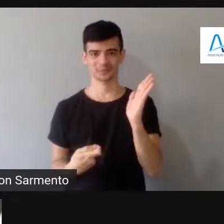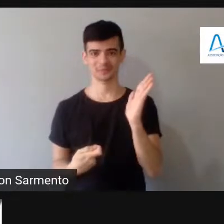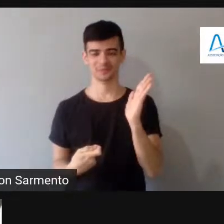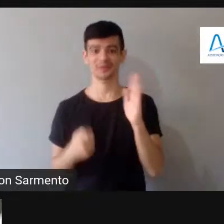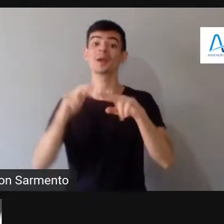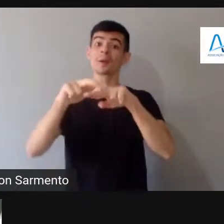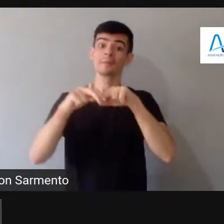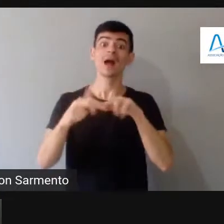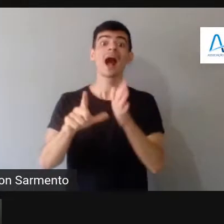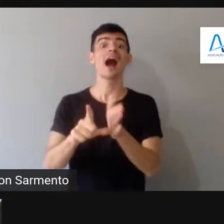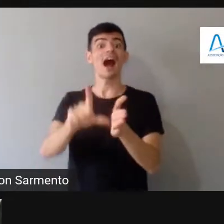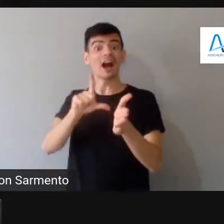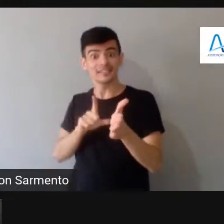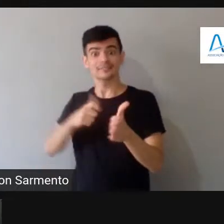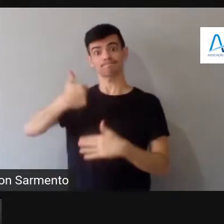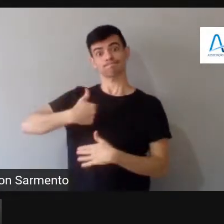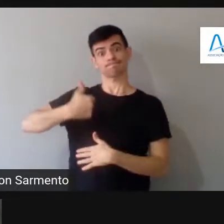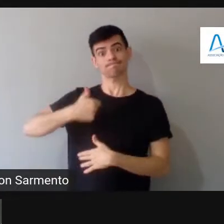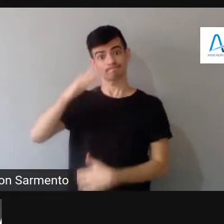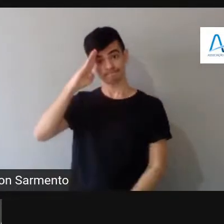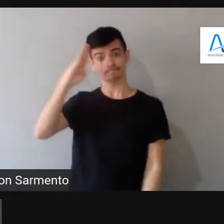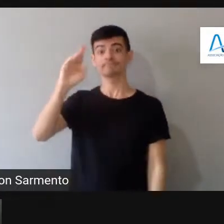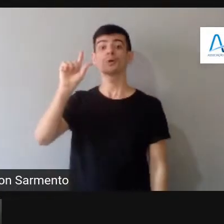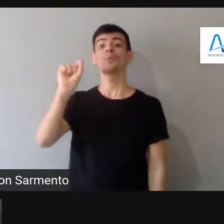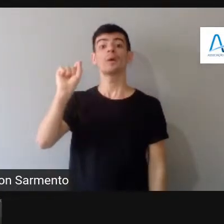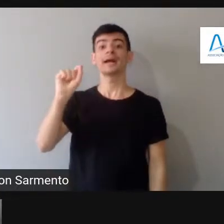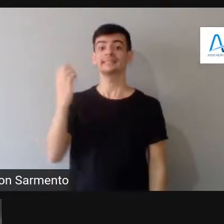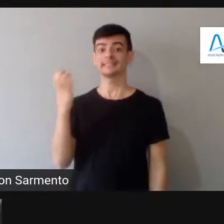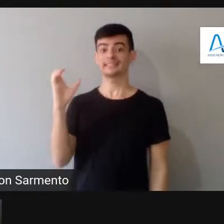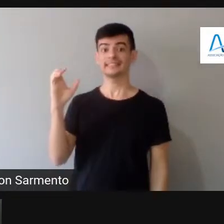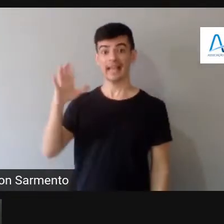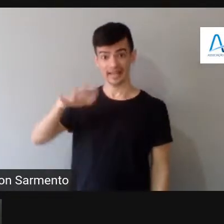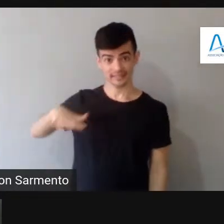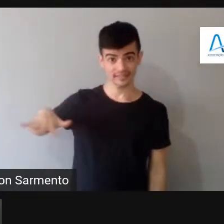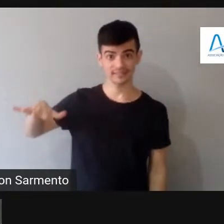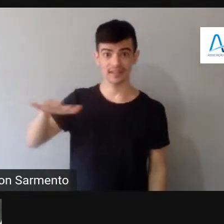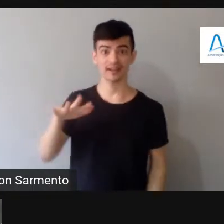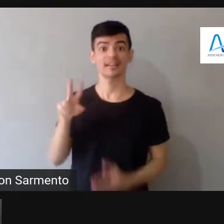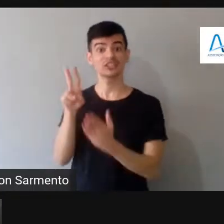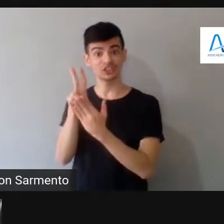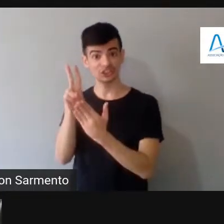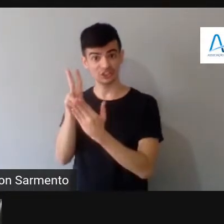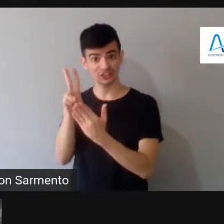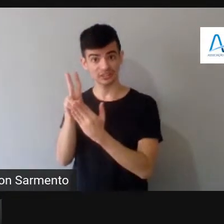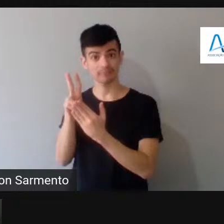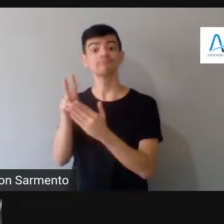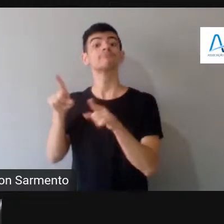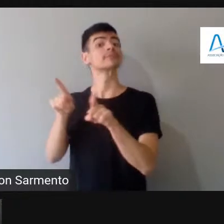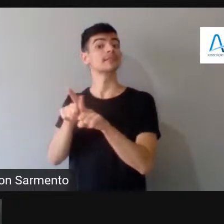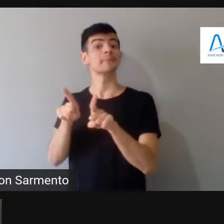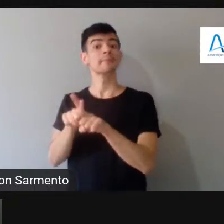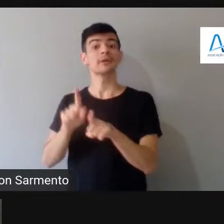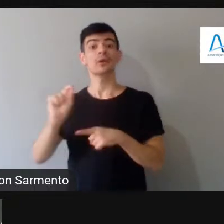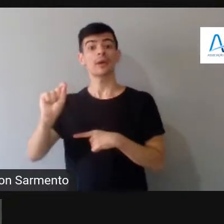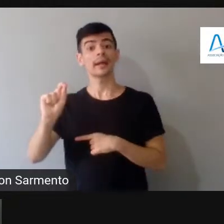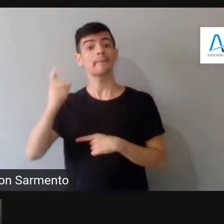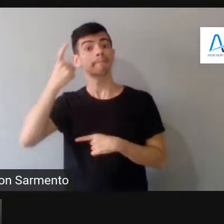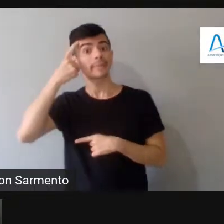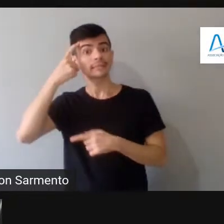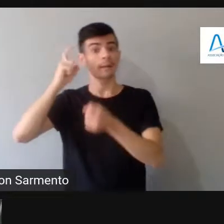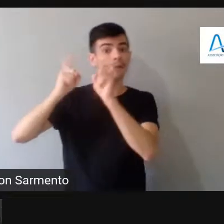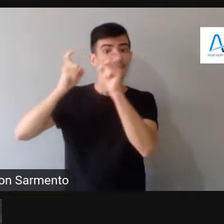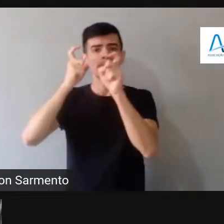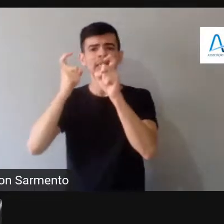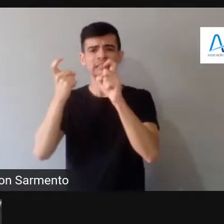construção de uma ciência indígena, também pensar outros modos de, de fazer ciência,